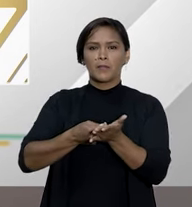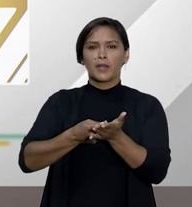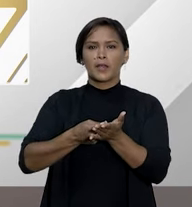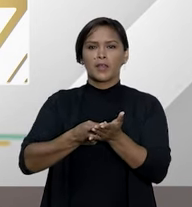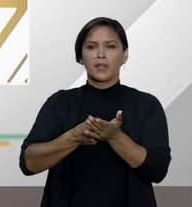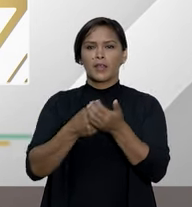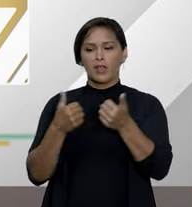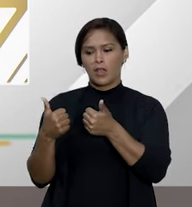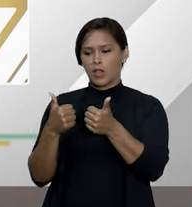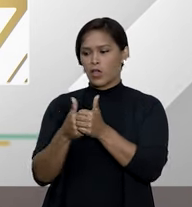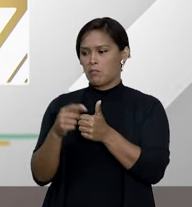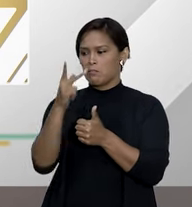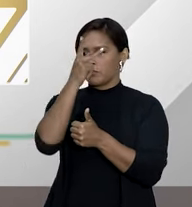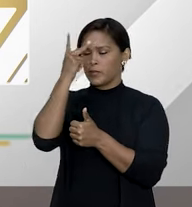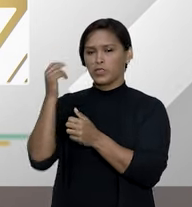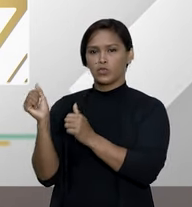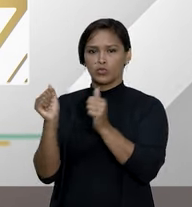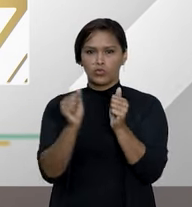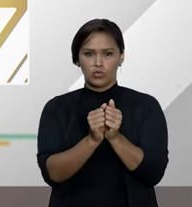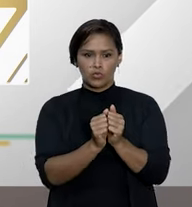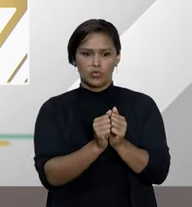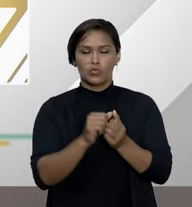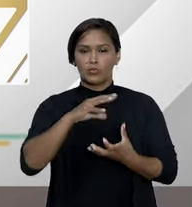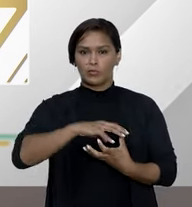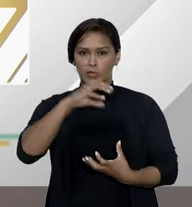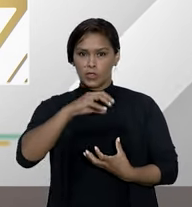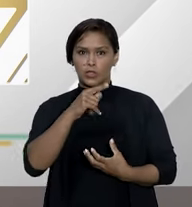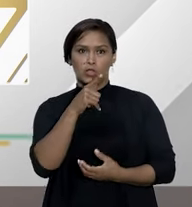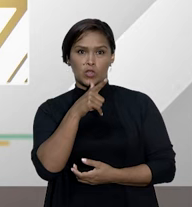acompanhantes de pacientes idosos